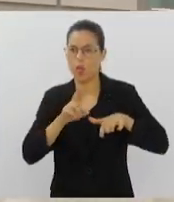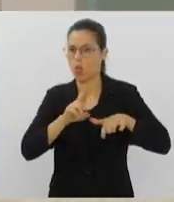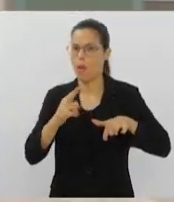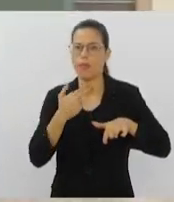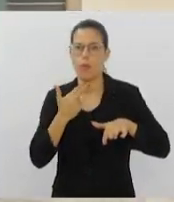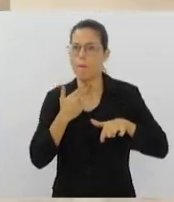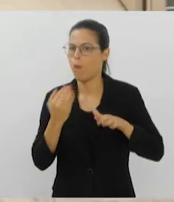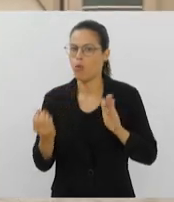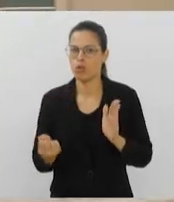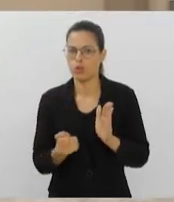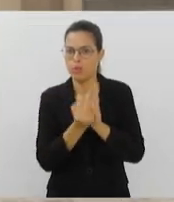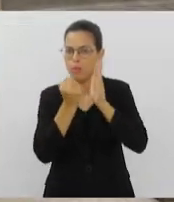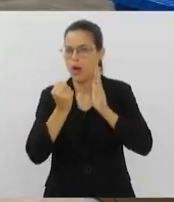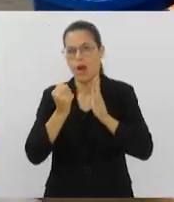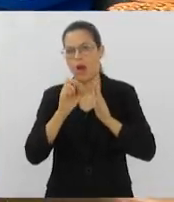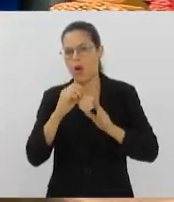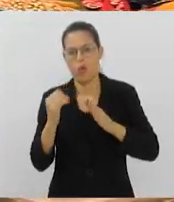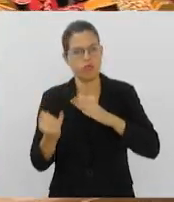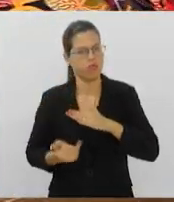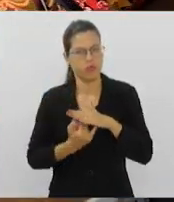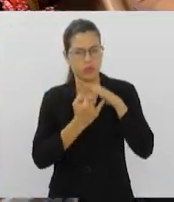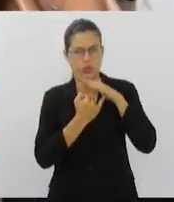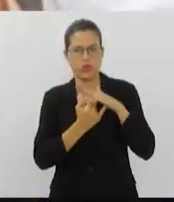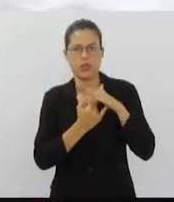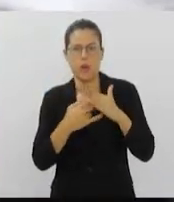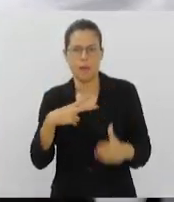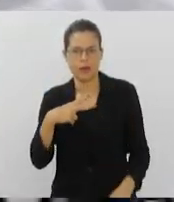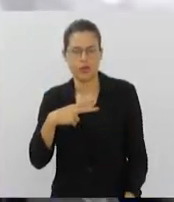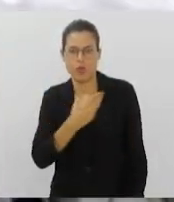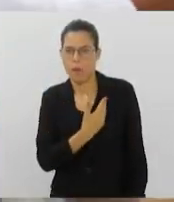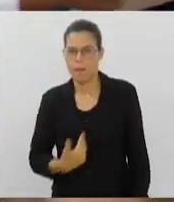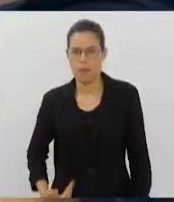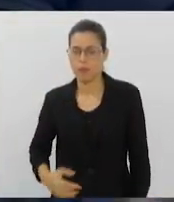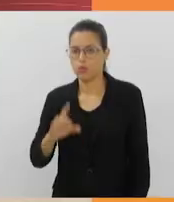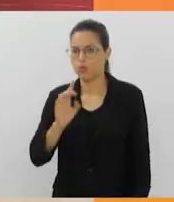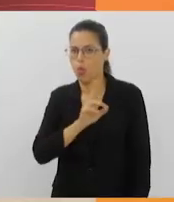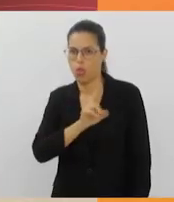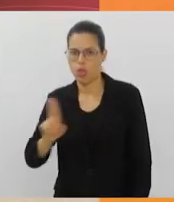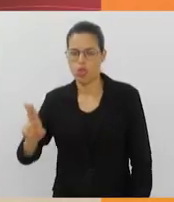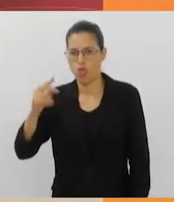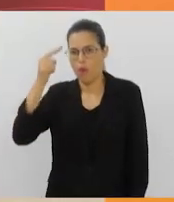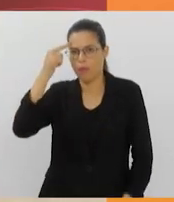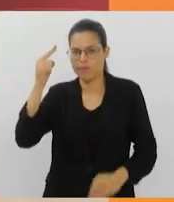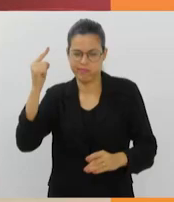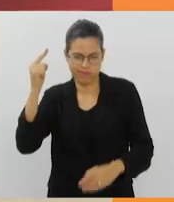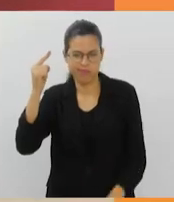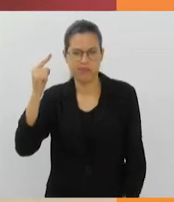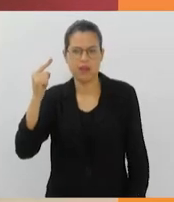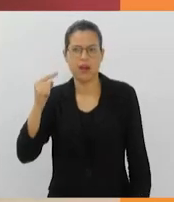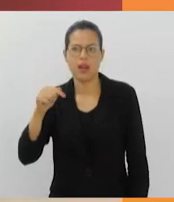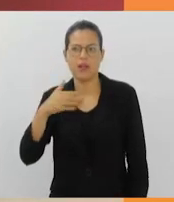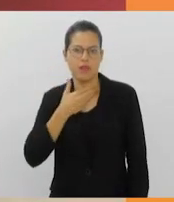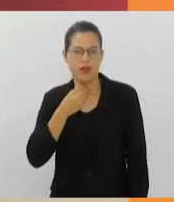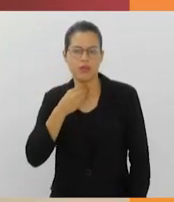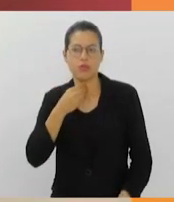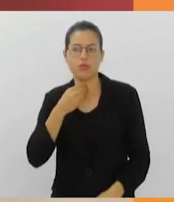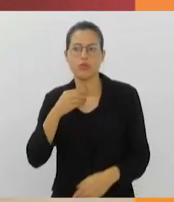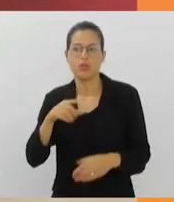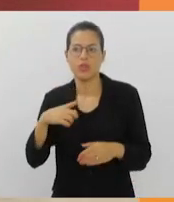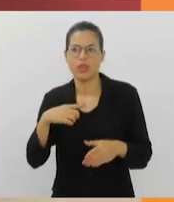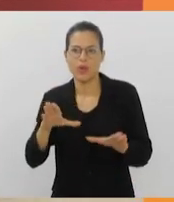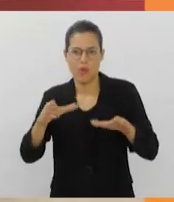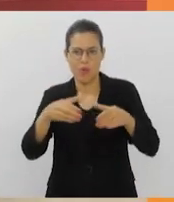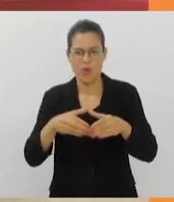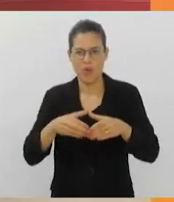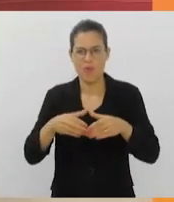marca, instituição pública ou privada. Apenas nomes lúdicos são permitidos. Os grupos Funqueiros Sangue Bom, Funqueiros Sem